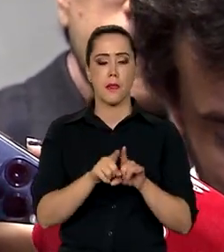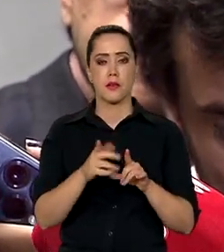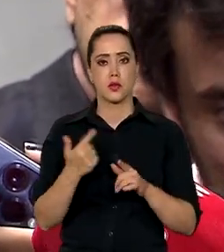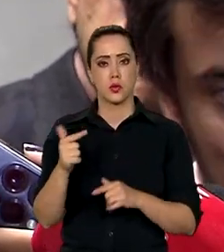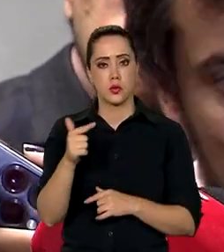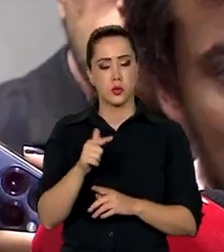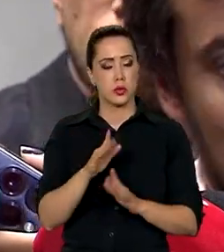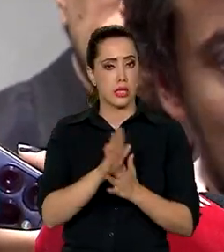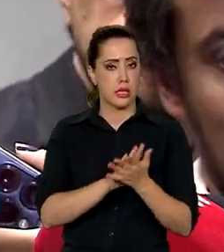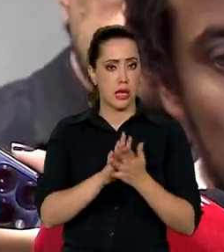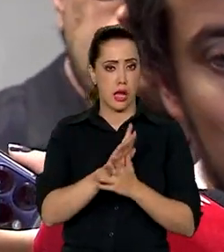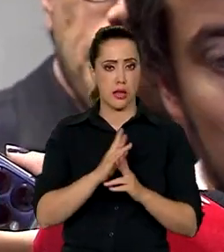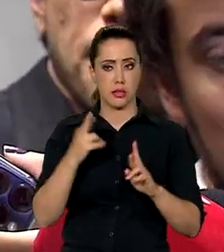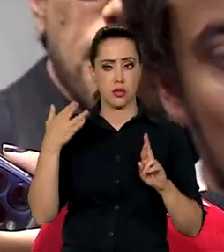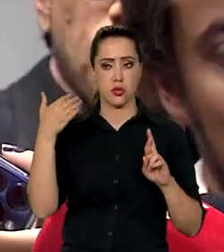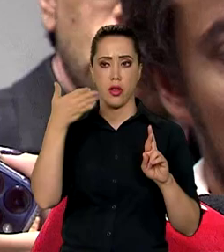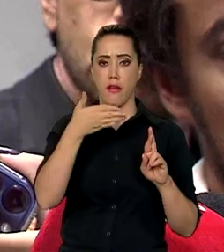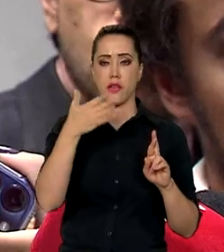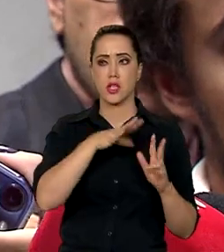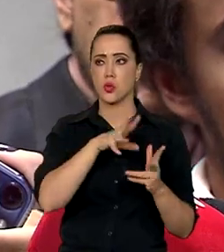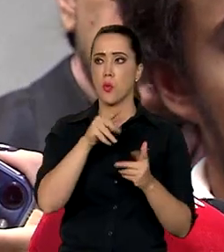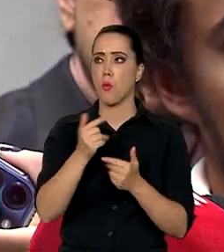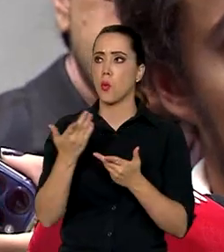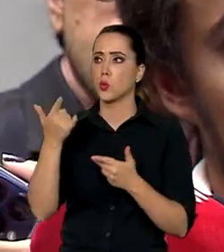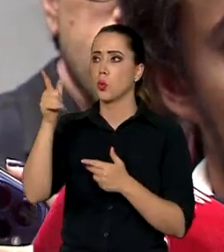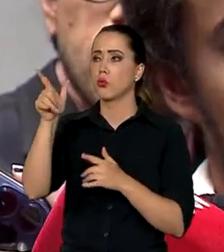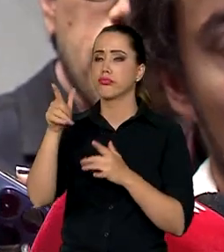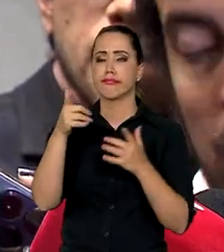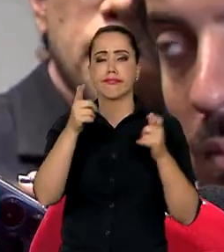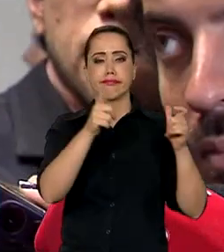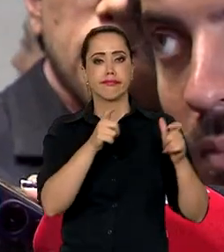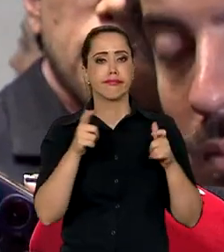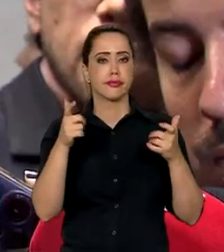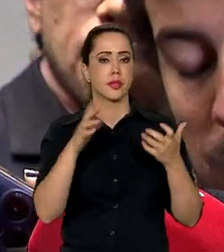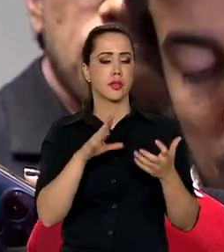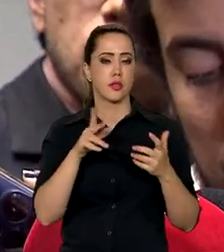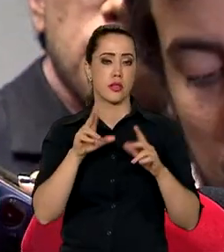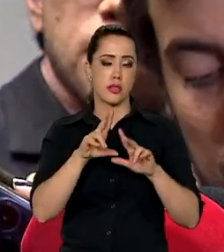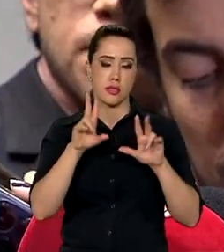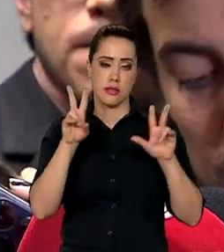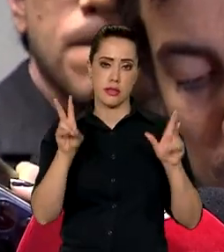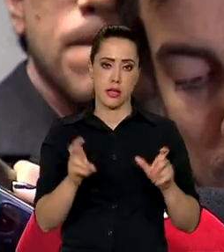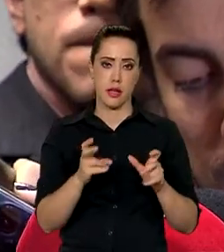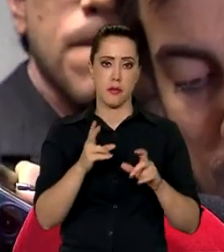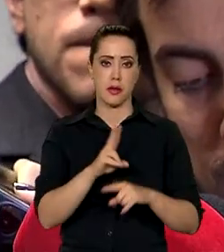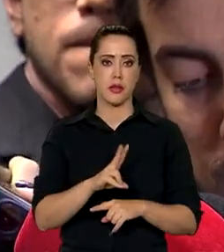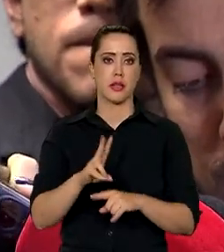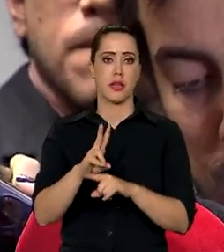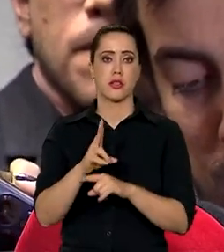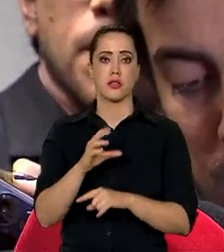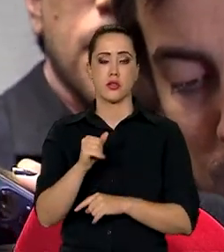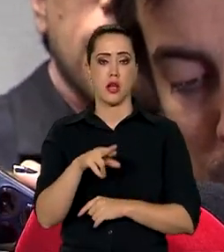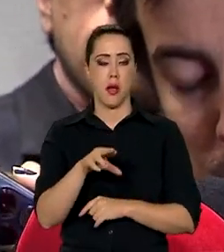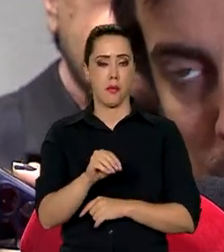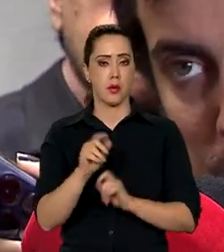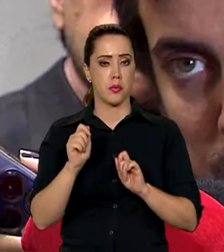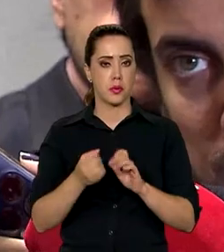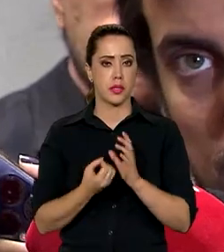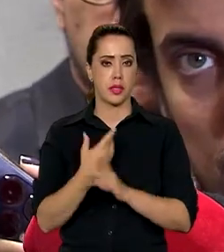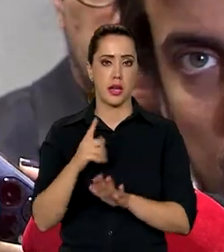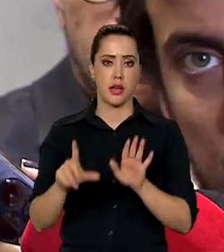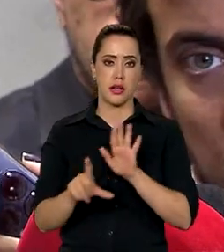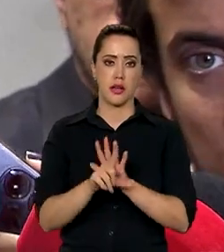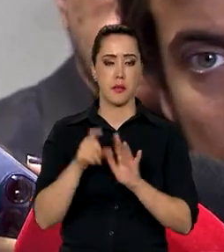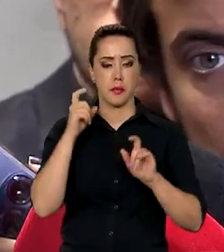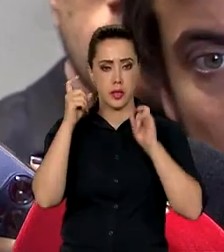nenhuma referência internacional também desse setor no mercado de crédito de carbonos para a gente poder instituir isso em como leito. Essa foi a preocupação